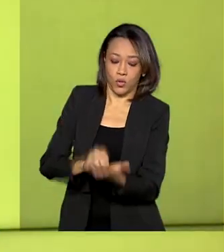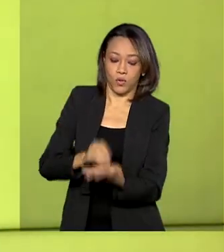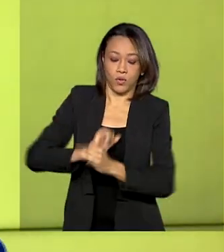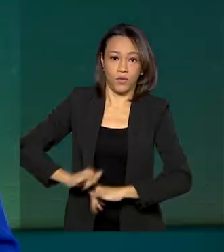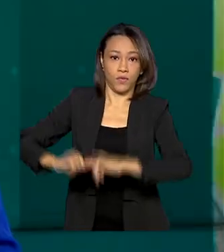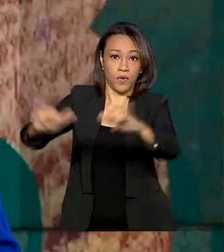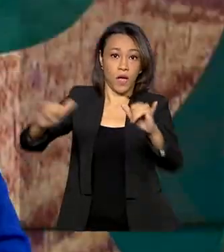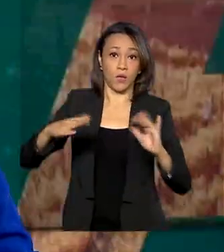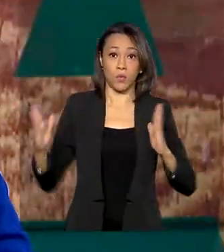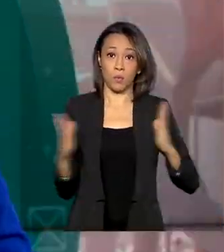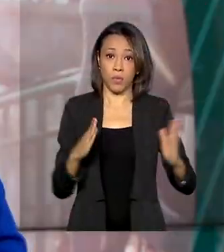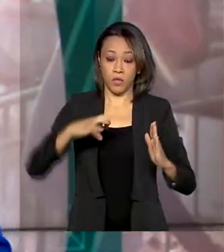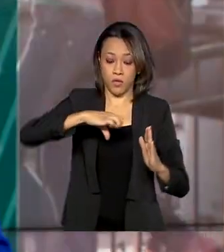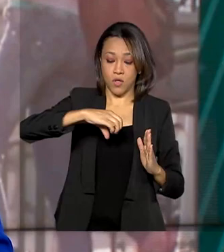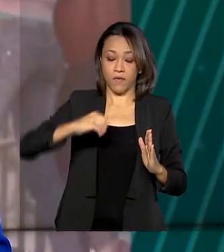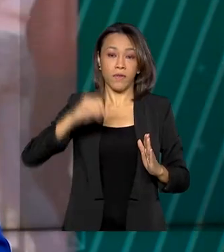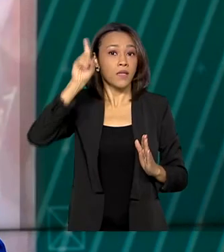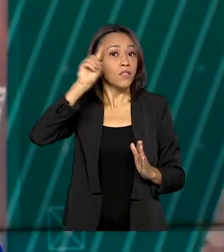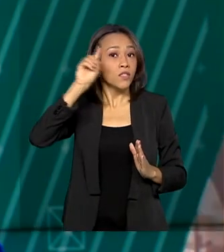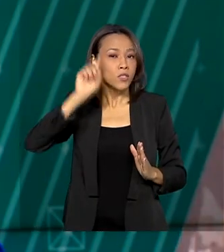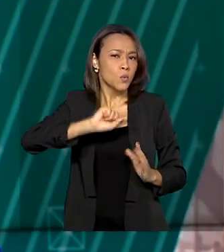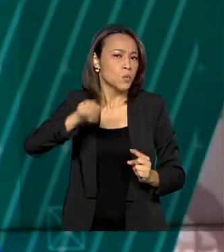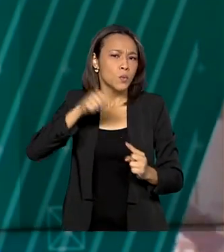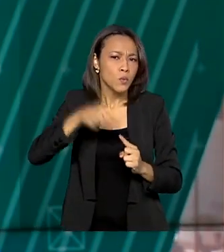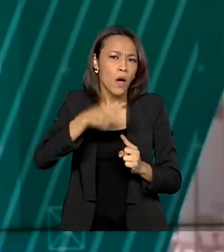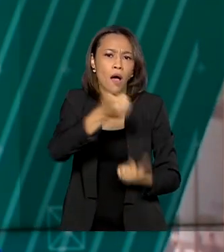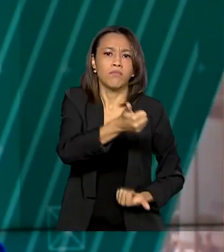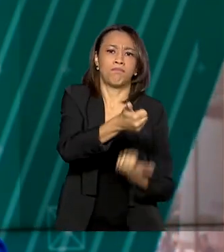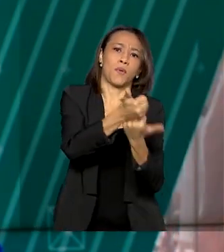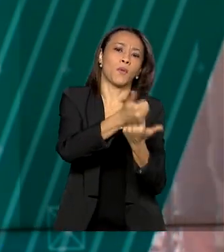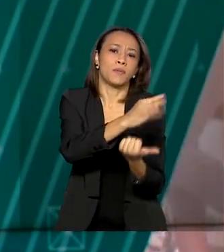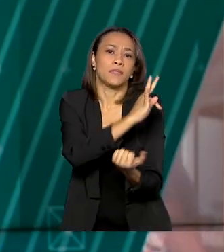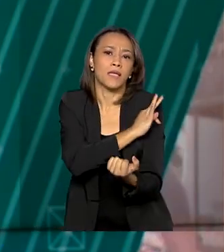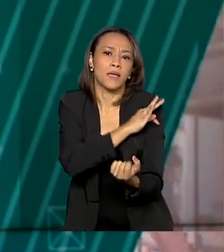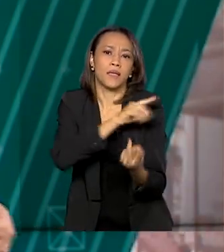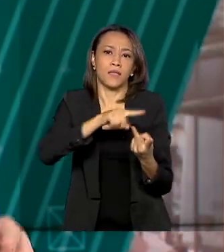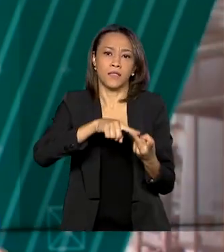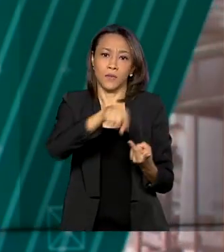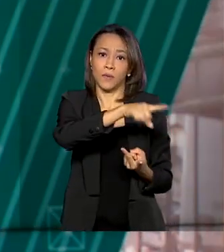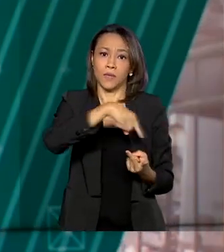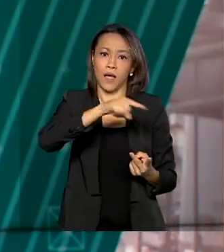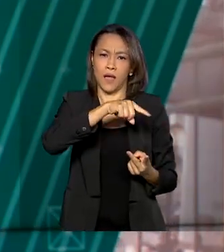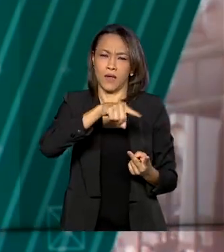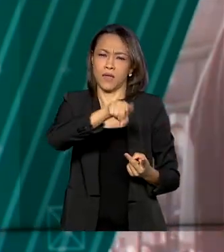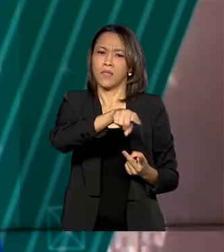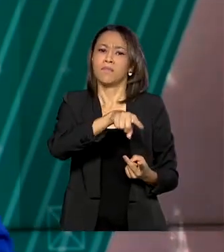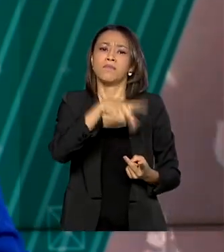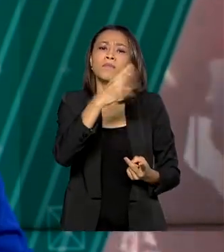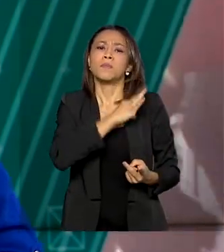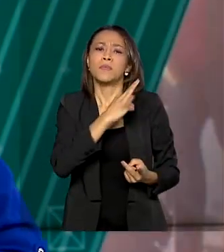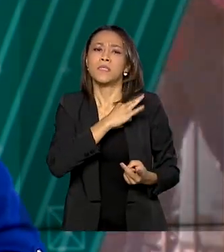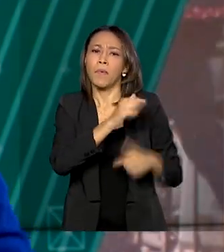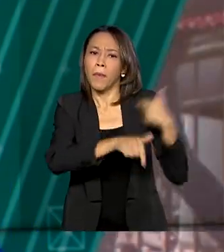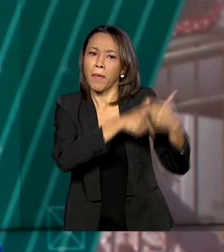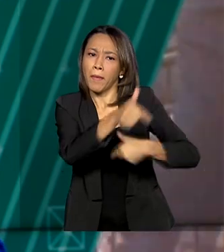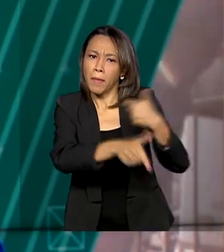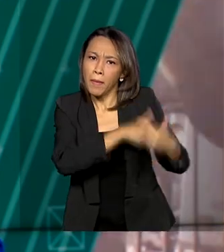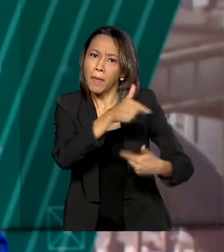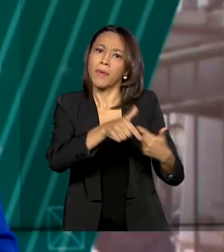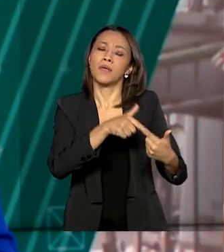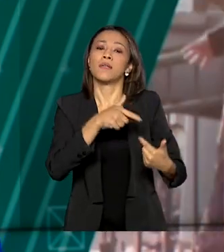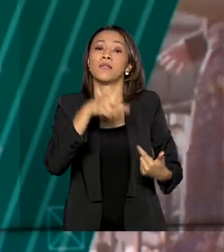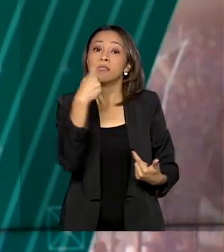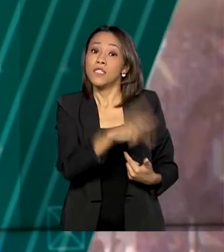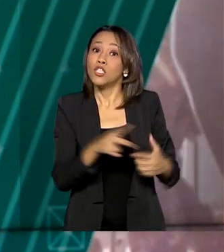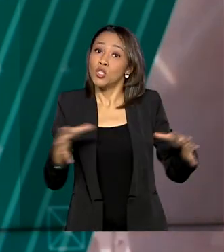Nesses 90 dias, a Força Nacional vai dar apoio técnico operacional em aviação policial e atuar em conjunto com os